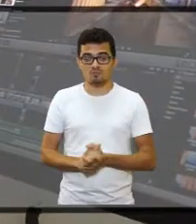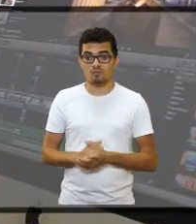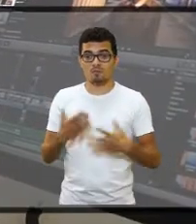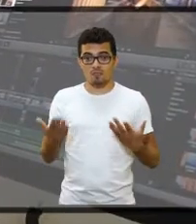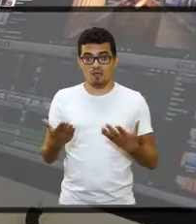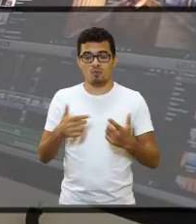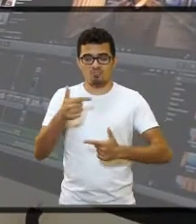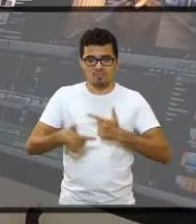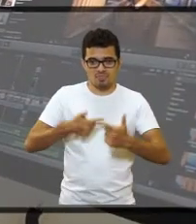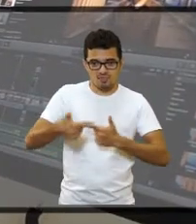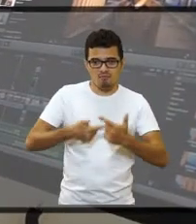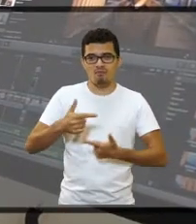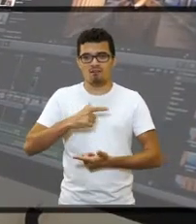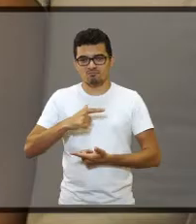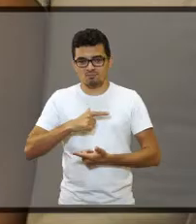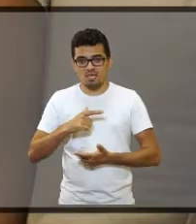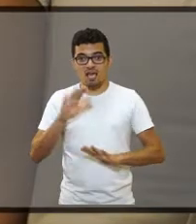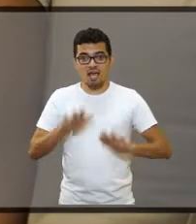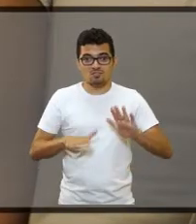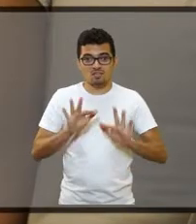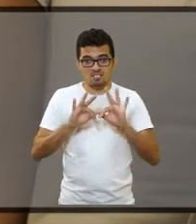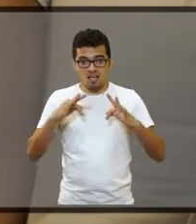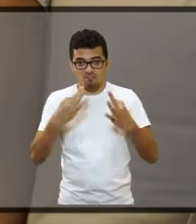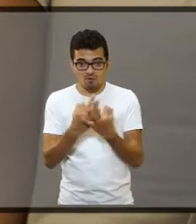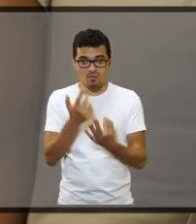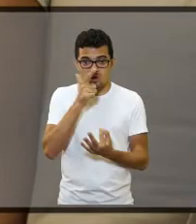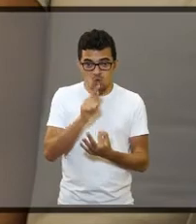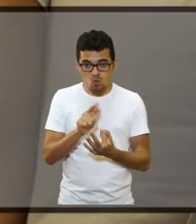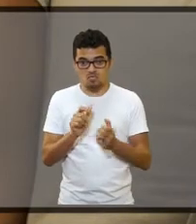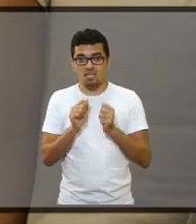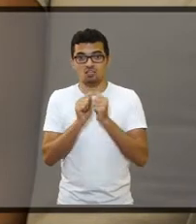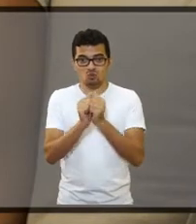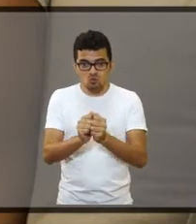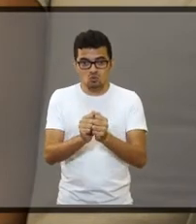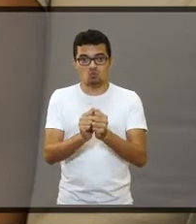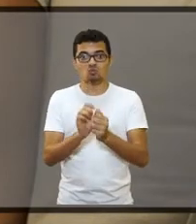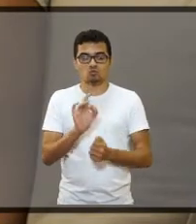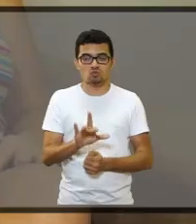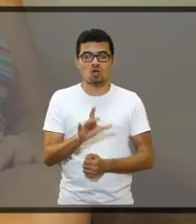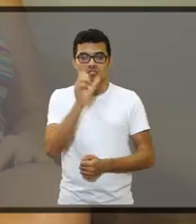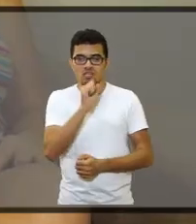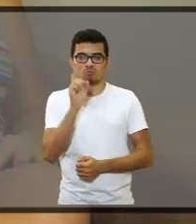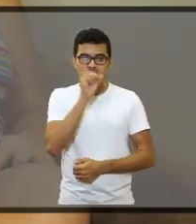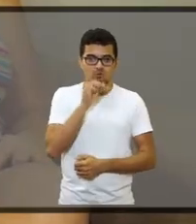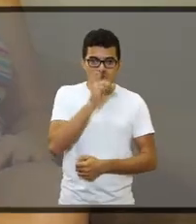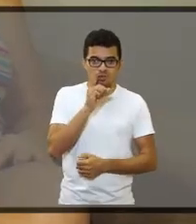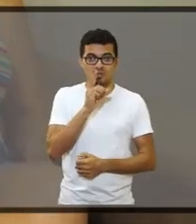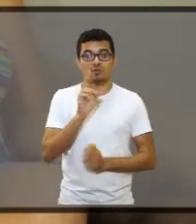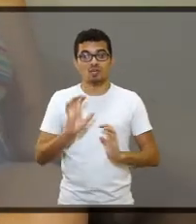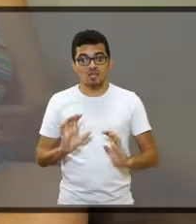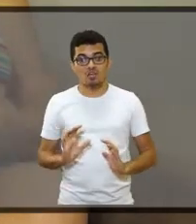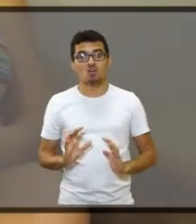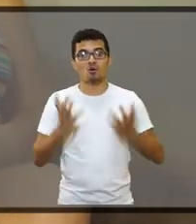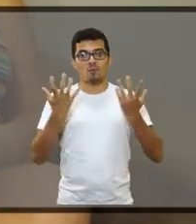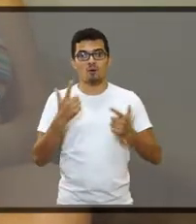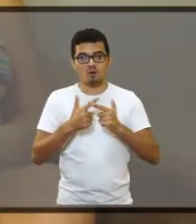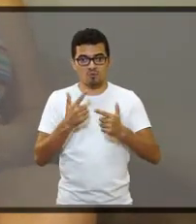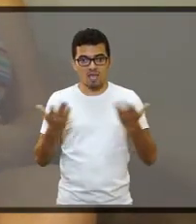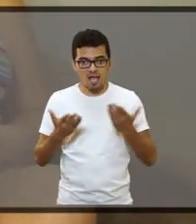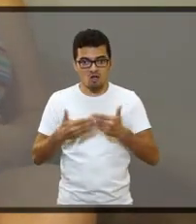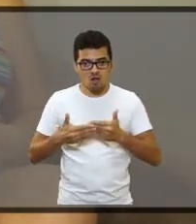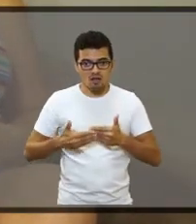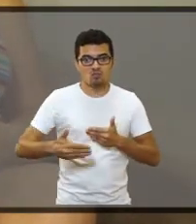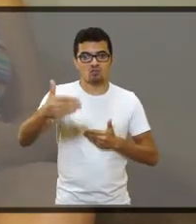Em virtude de compromissos de trabalho, a família toda se reúne aos finais de semana. E comemora. Afinal, Rafael